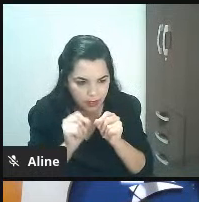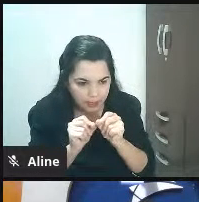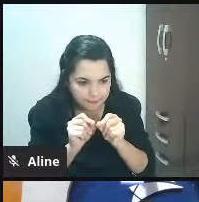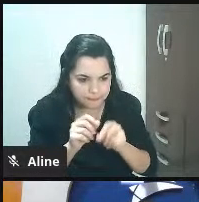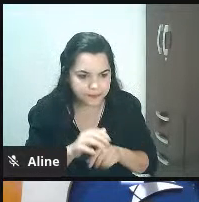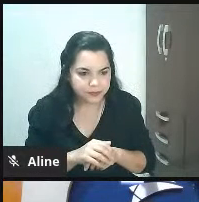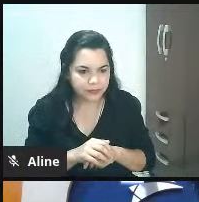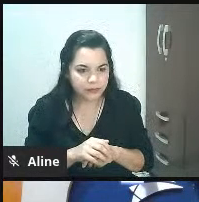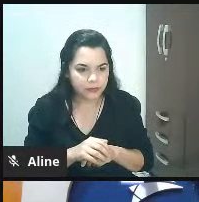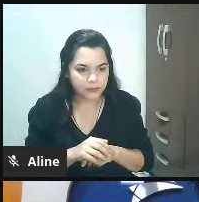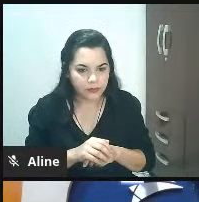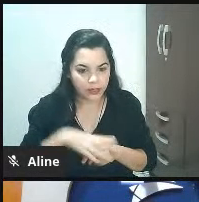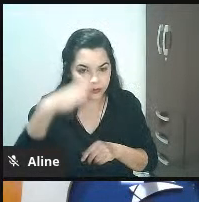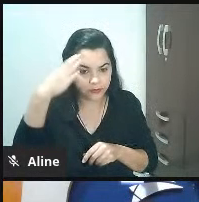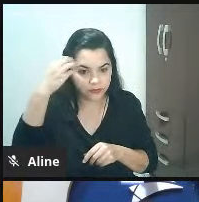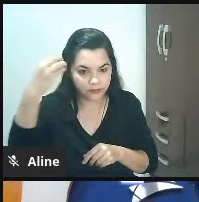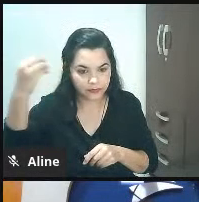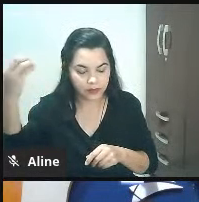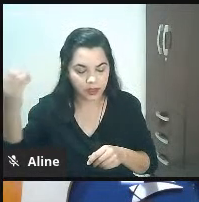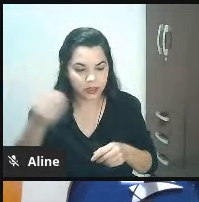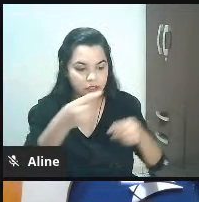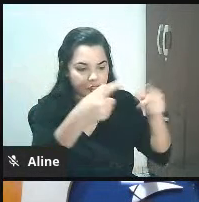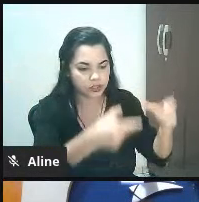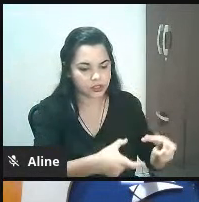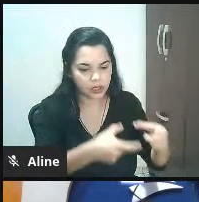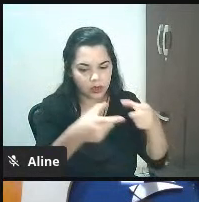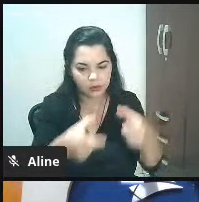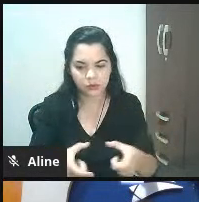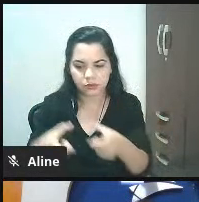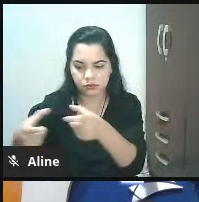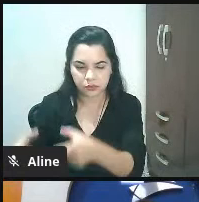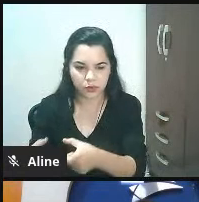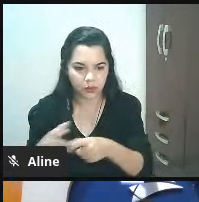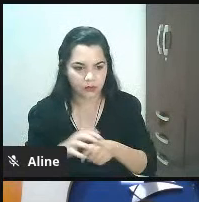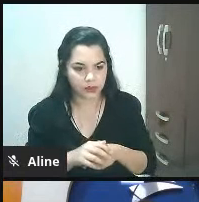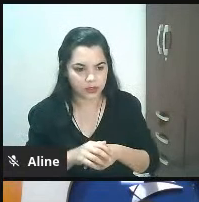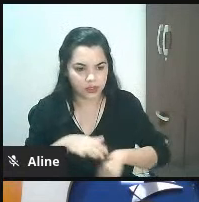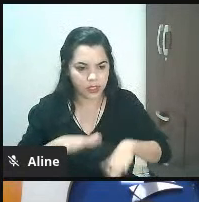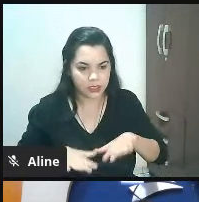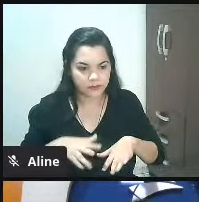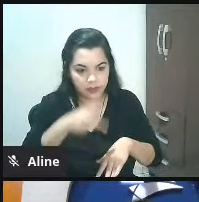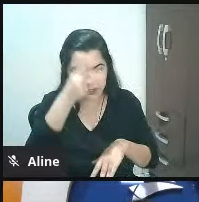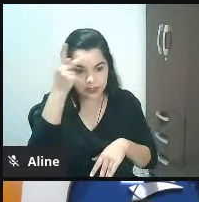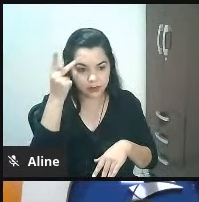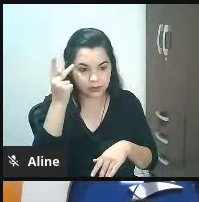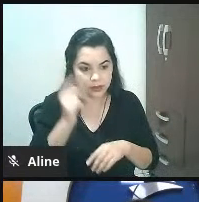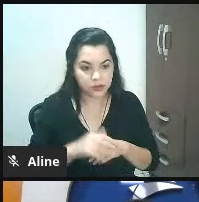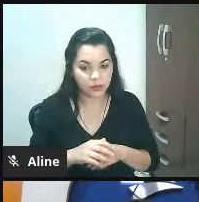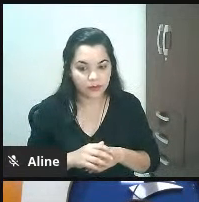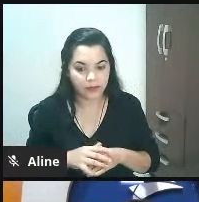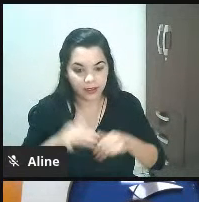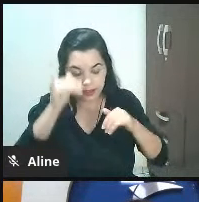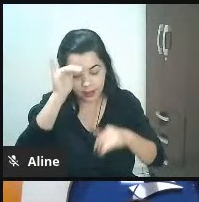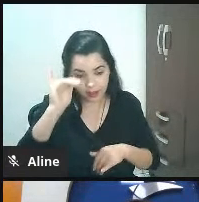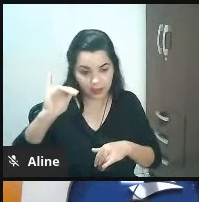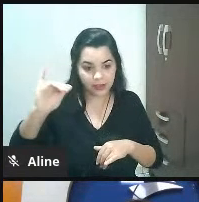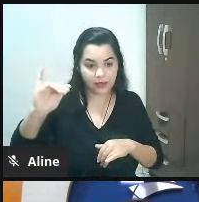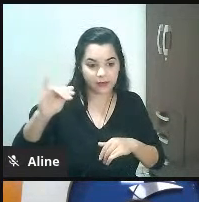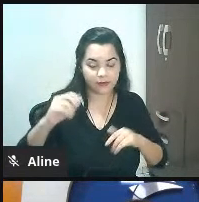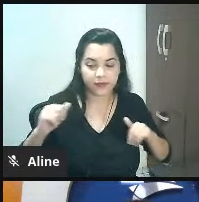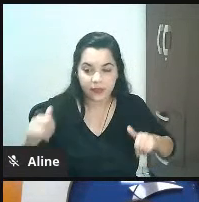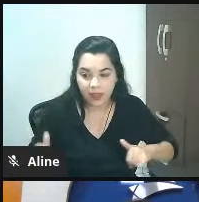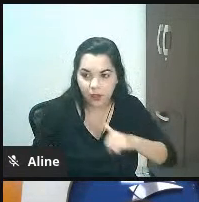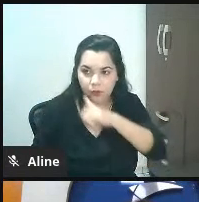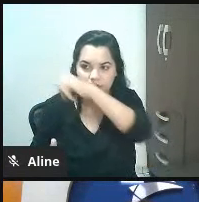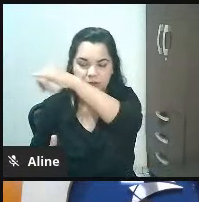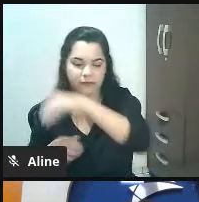viajar localmente para ele a pessoa comum vai relutar para colocar os pés e os pulmões em aviões num futuro próximo